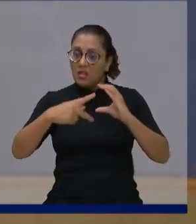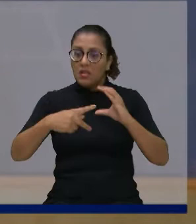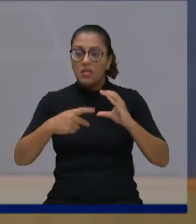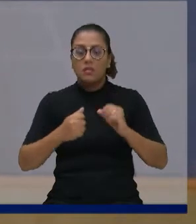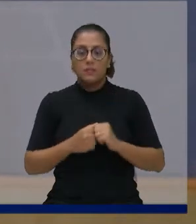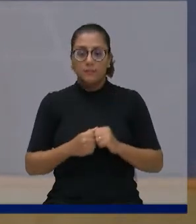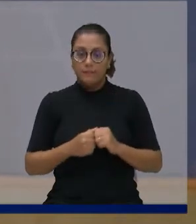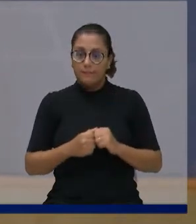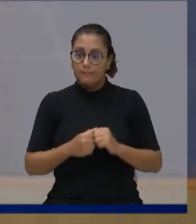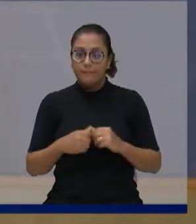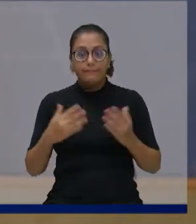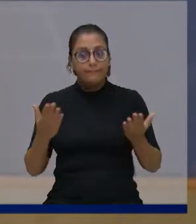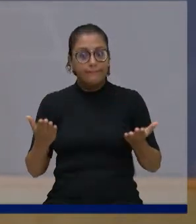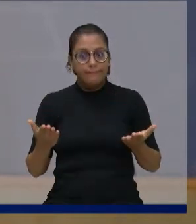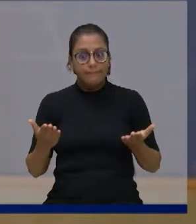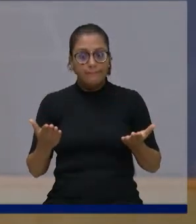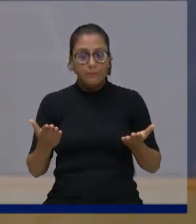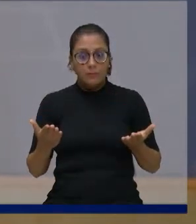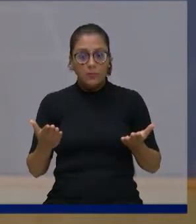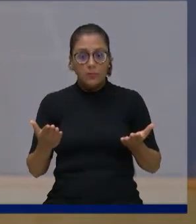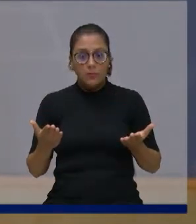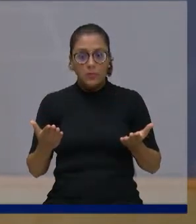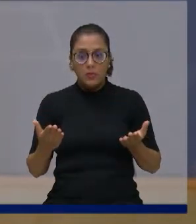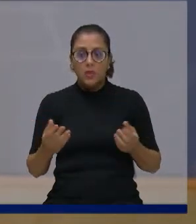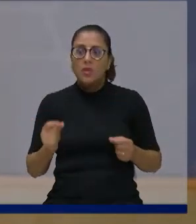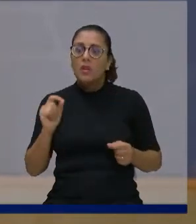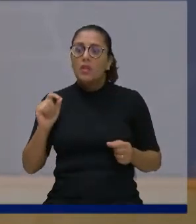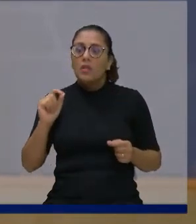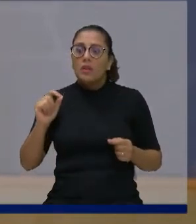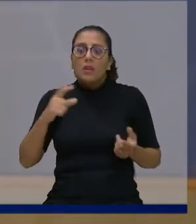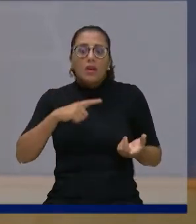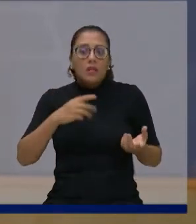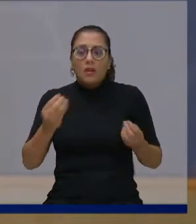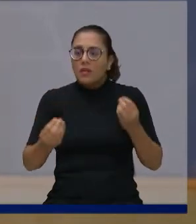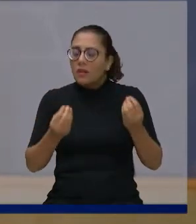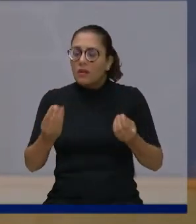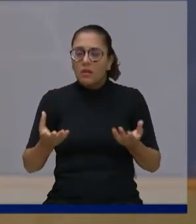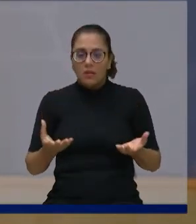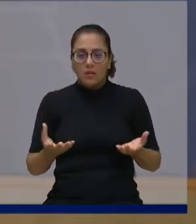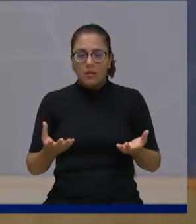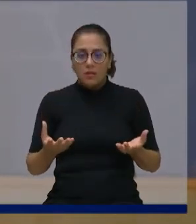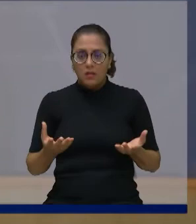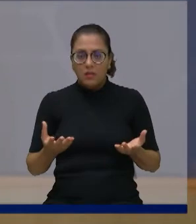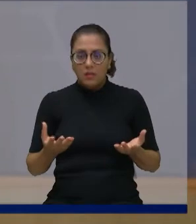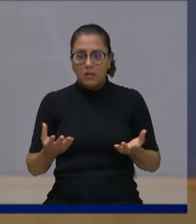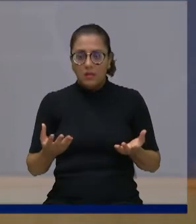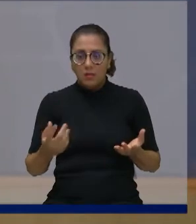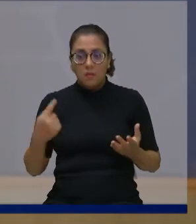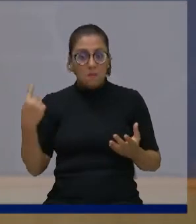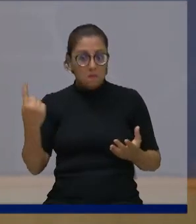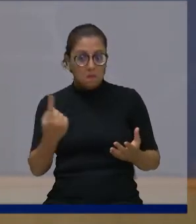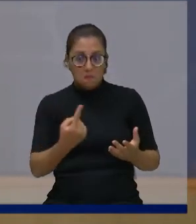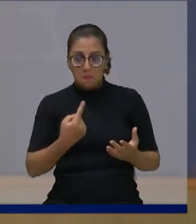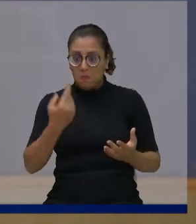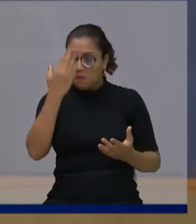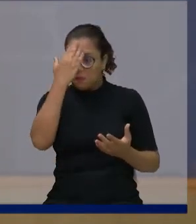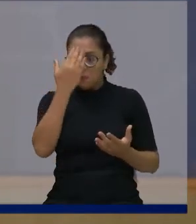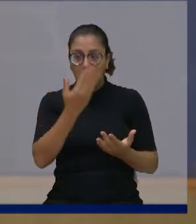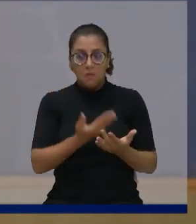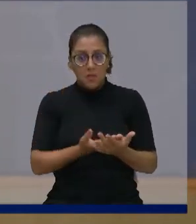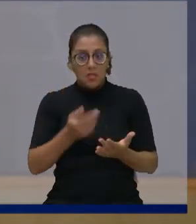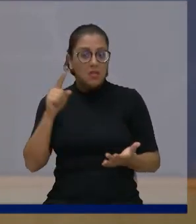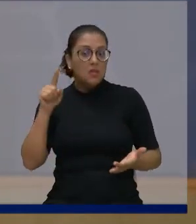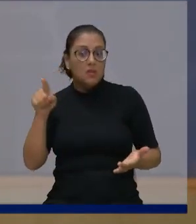do líder de governo, tem a prerrogativa e a nossa confiança de muitas vezes